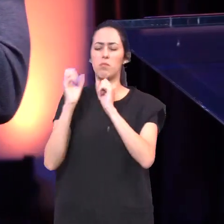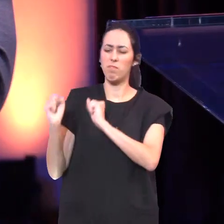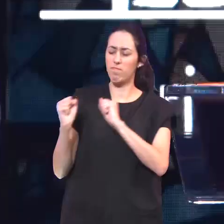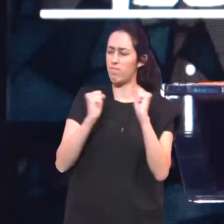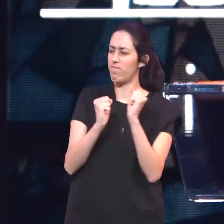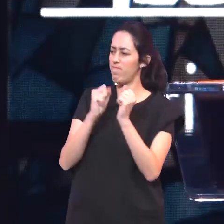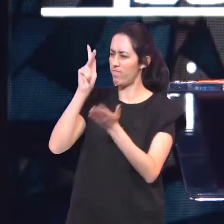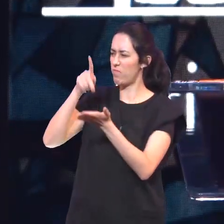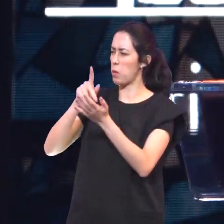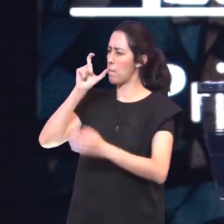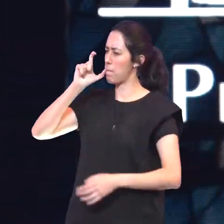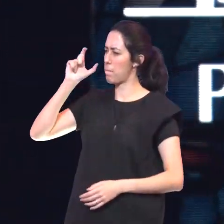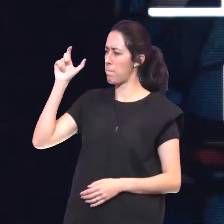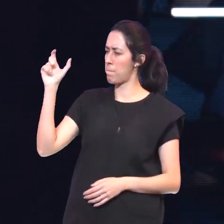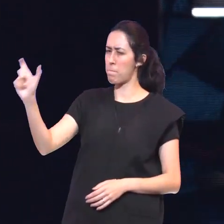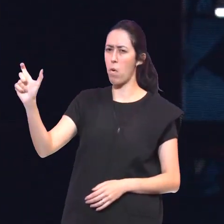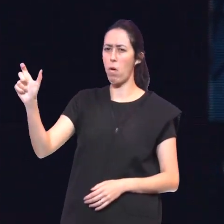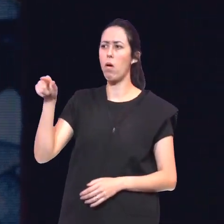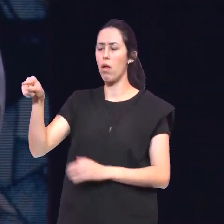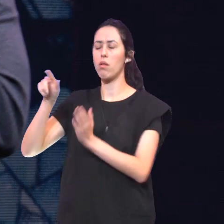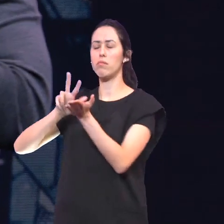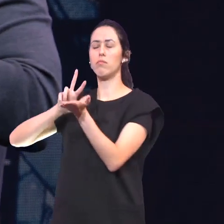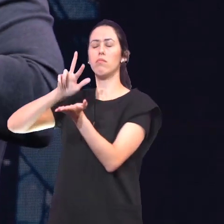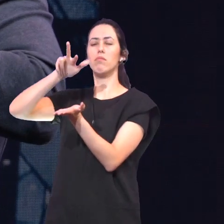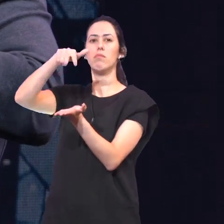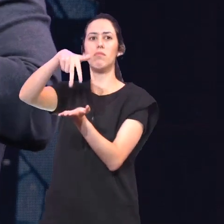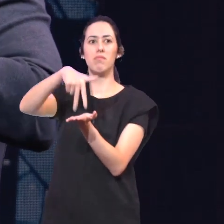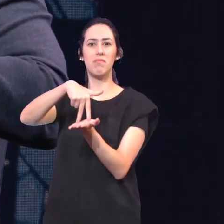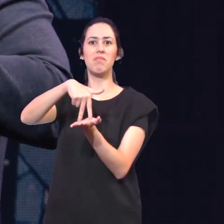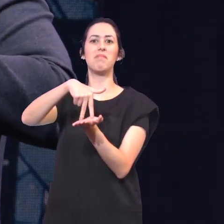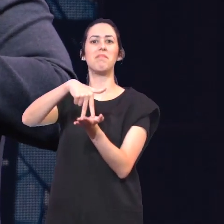é Cristo E aquela casa Se enche de vida